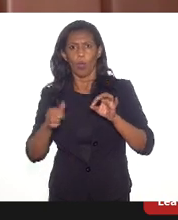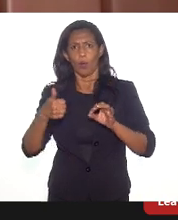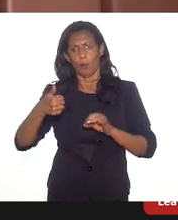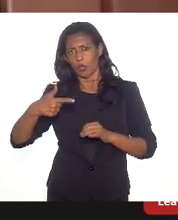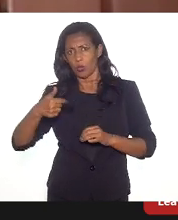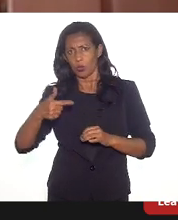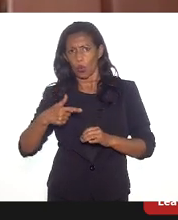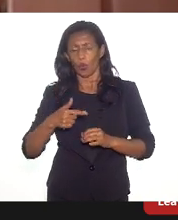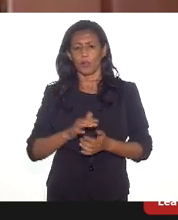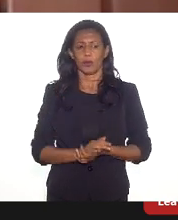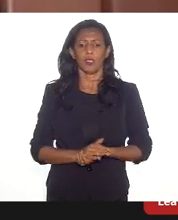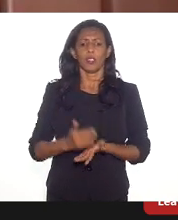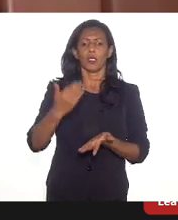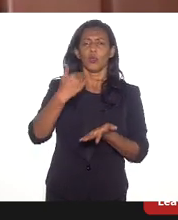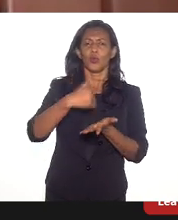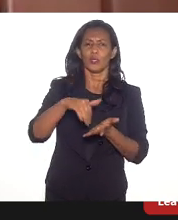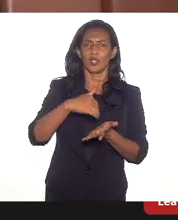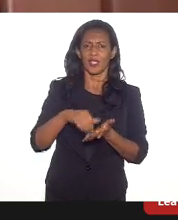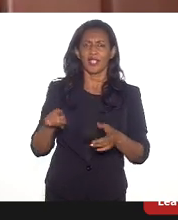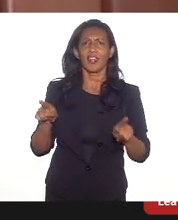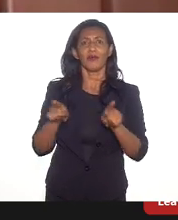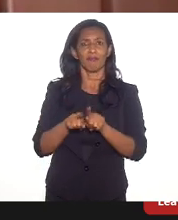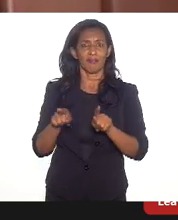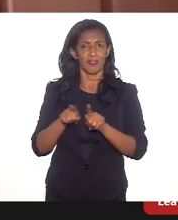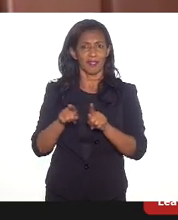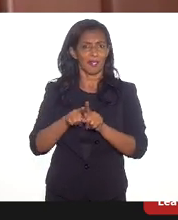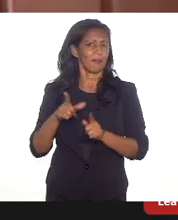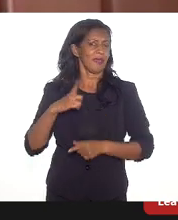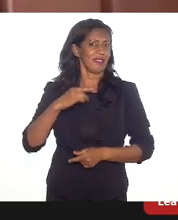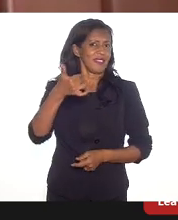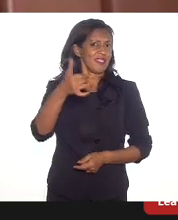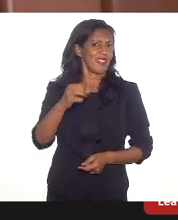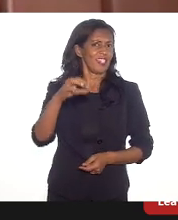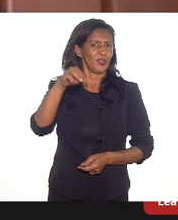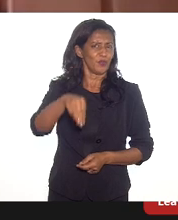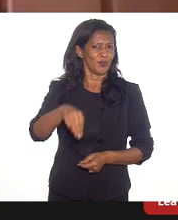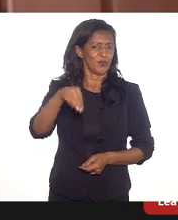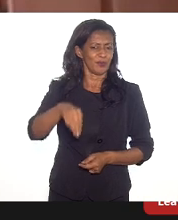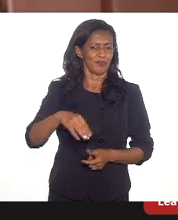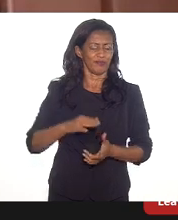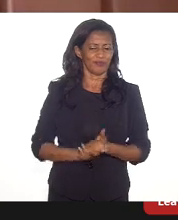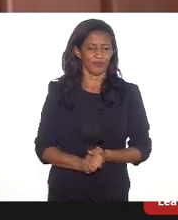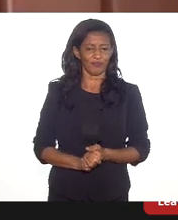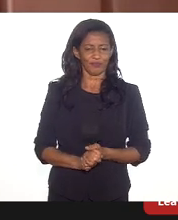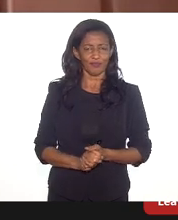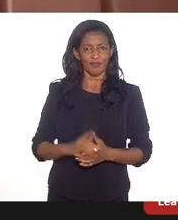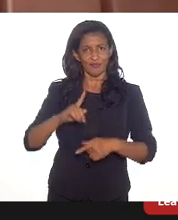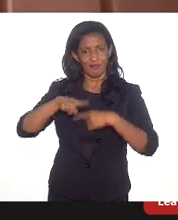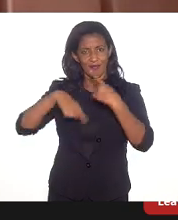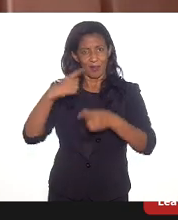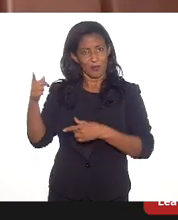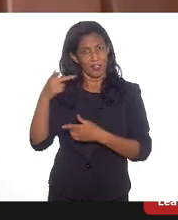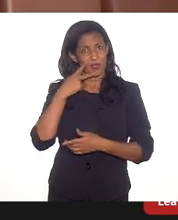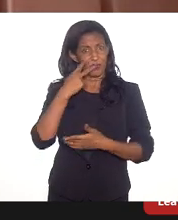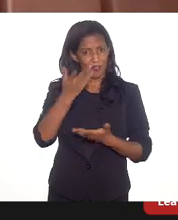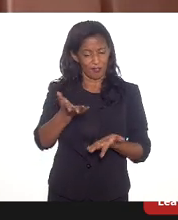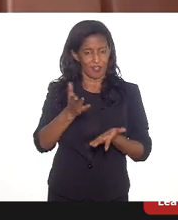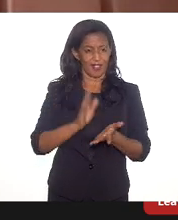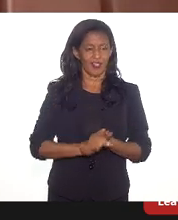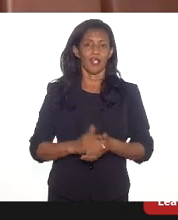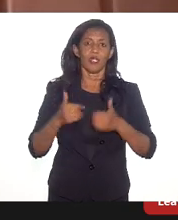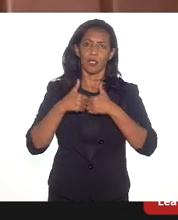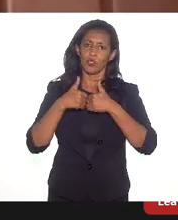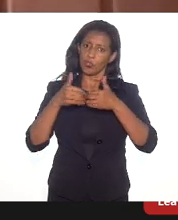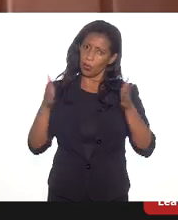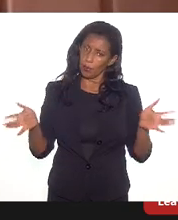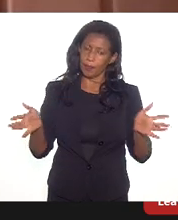secretário Paulo Teixeira também dispõe de 10 minutos após a sua intervenção. E aí a gente abre